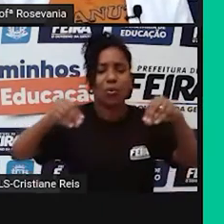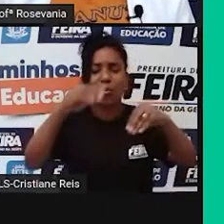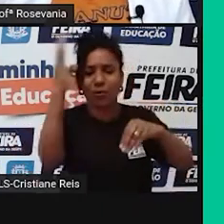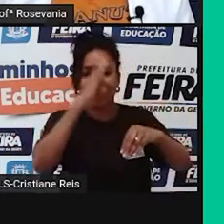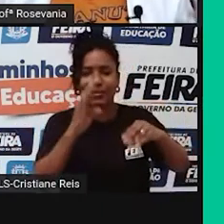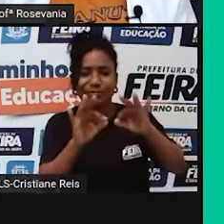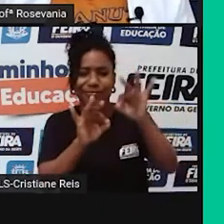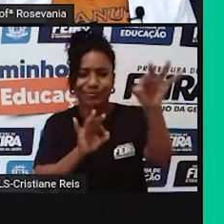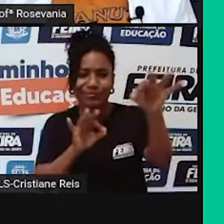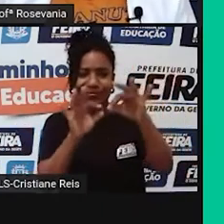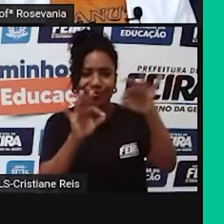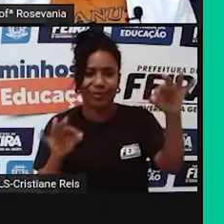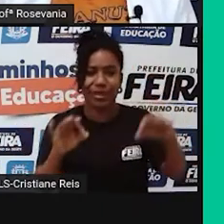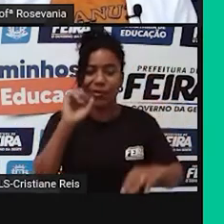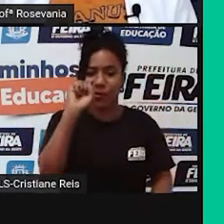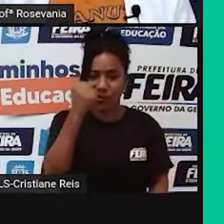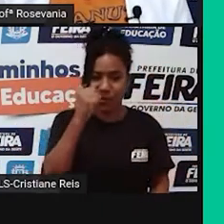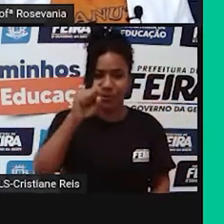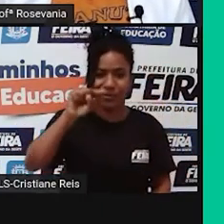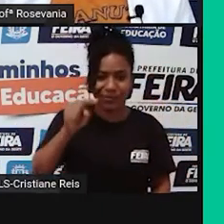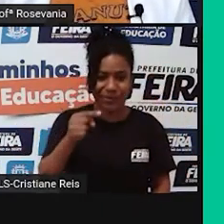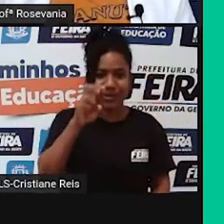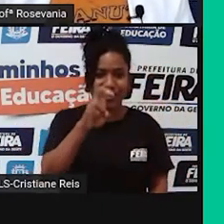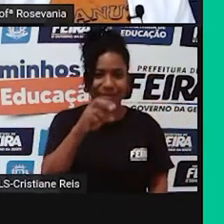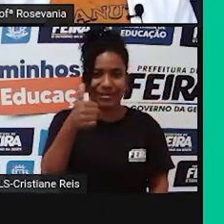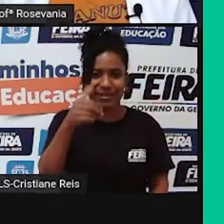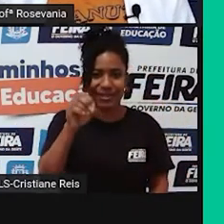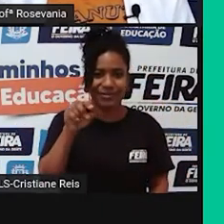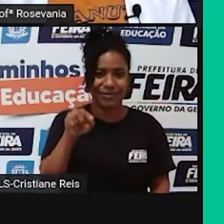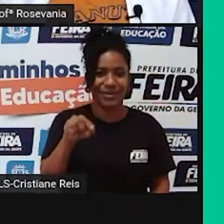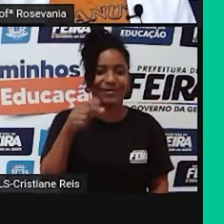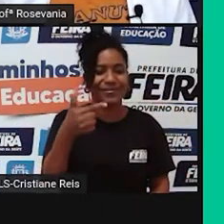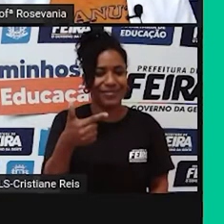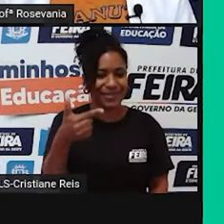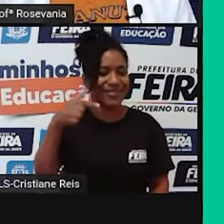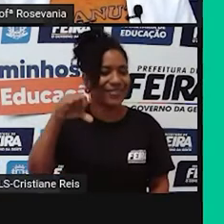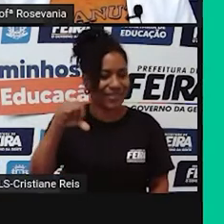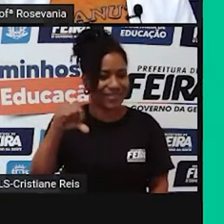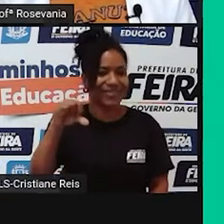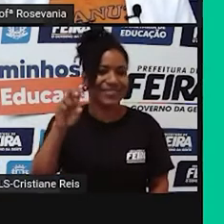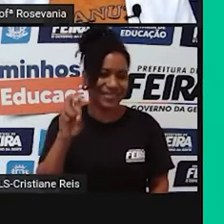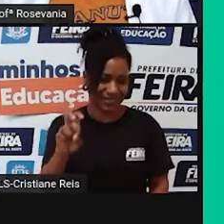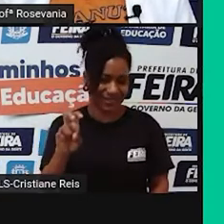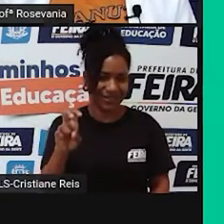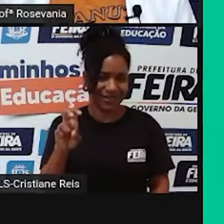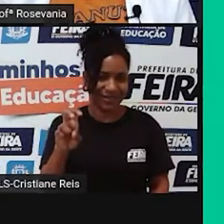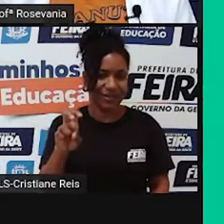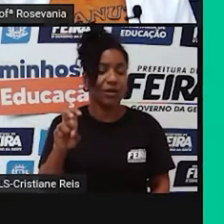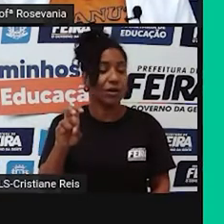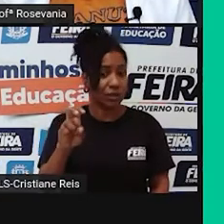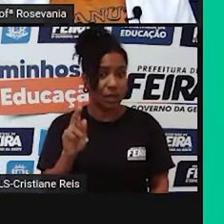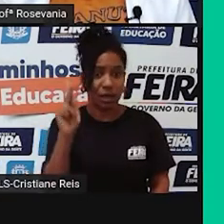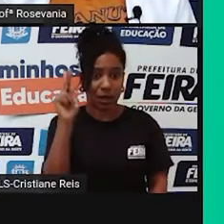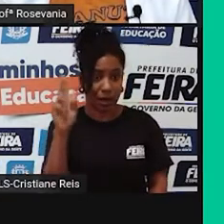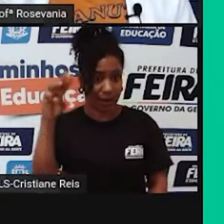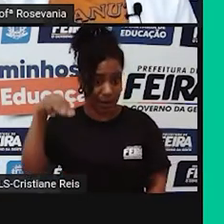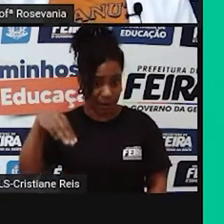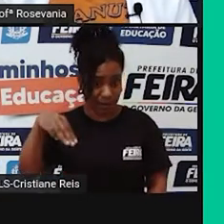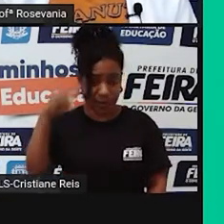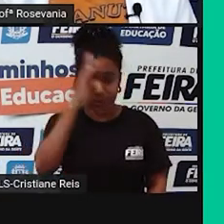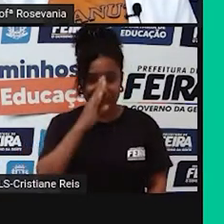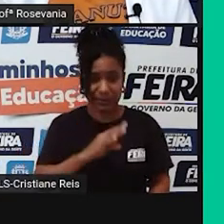510 mil, lembrando, né, que a gente perdeu 4, 8 milhões 510 mil 295 quilômetros quadrados.